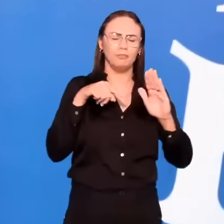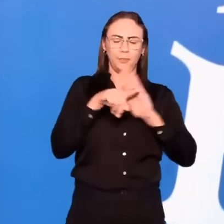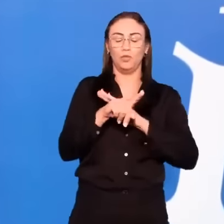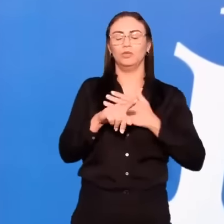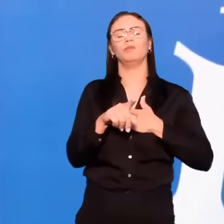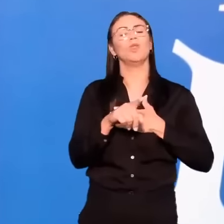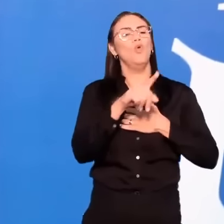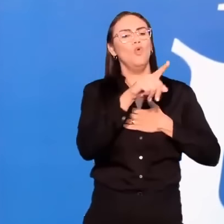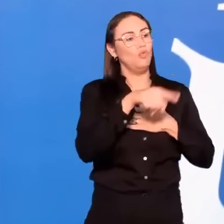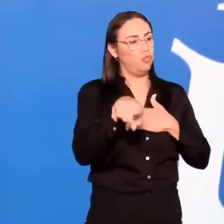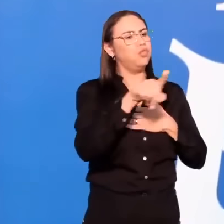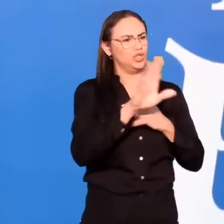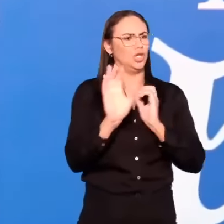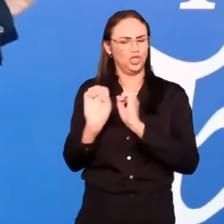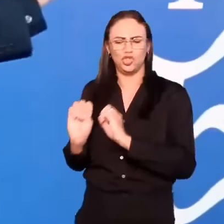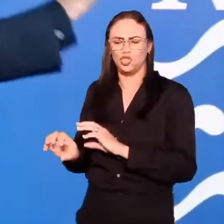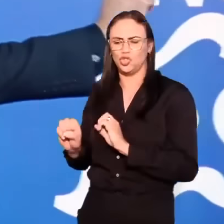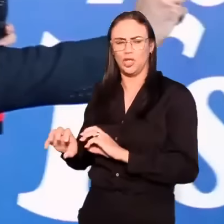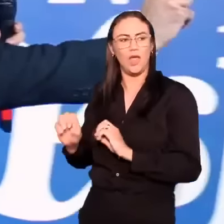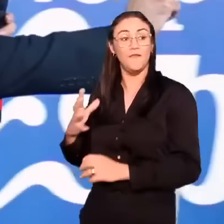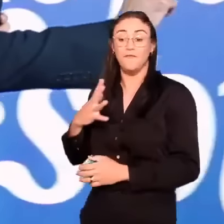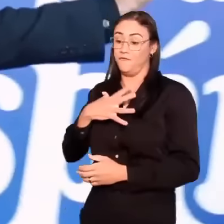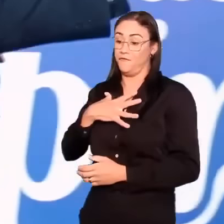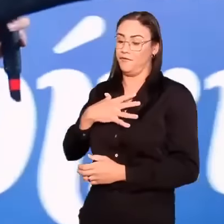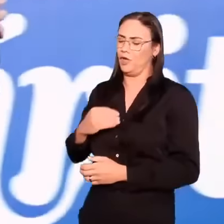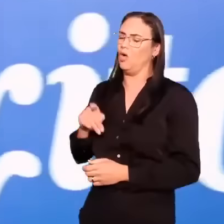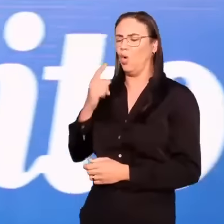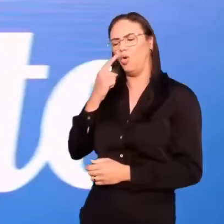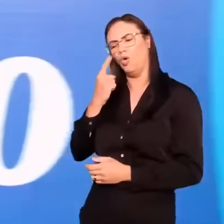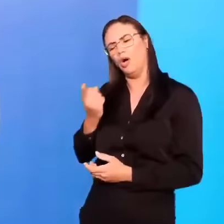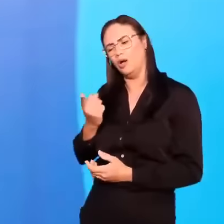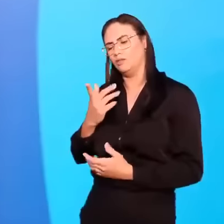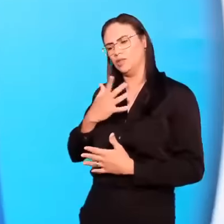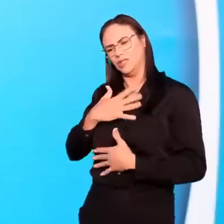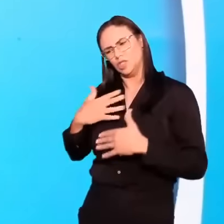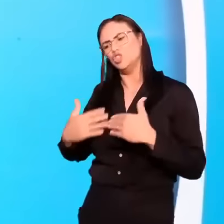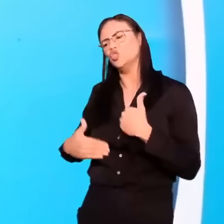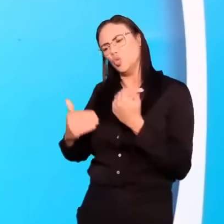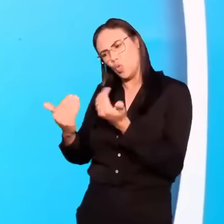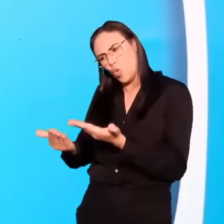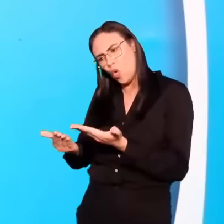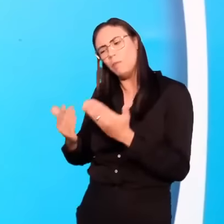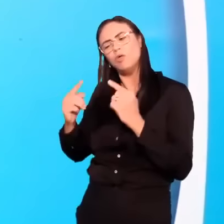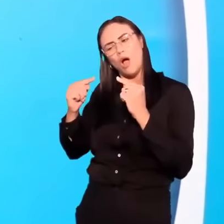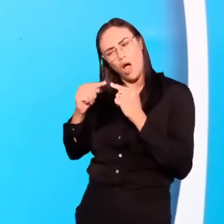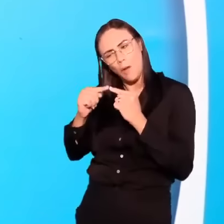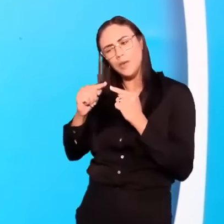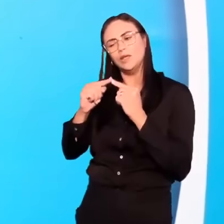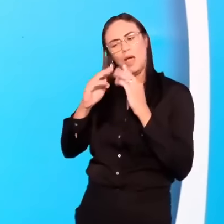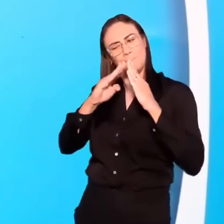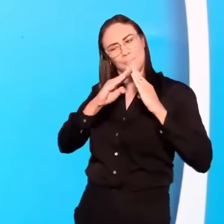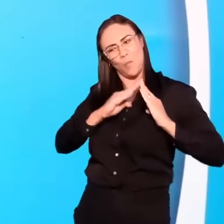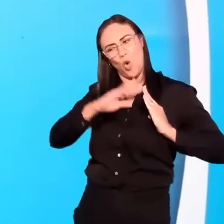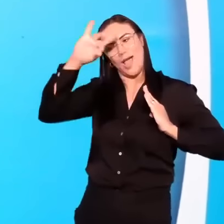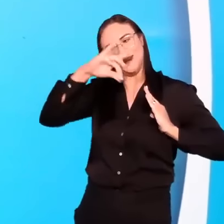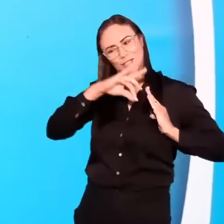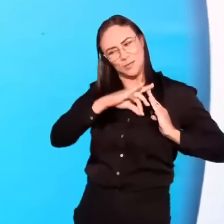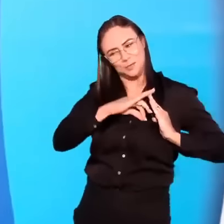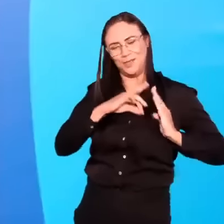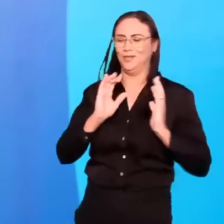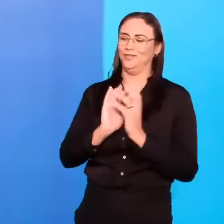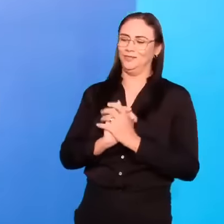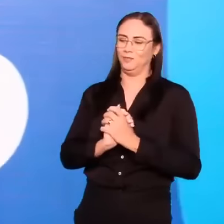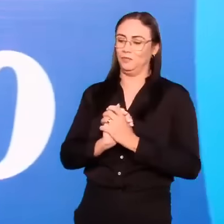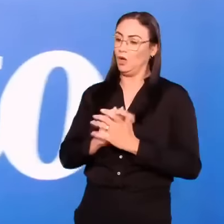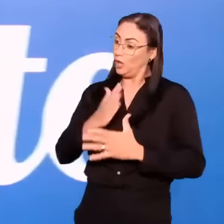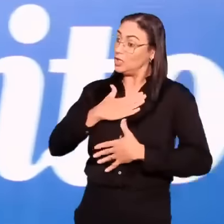usar o corpo? Você já disse filhinha, filho, o seu corpo é templo, casa, morada do Espírito Santo. E